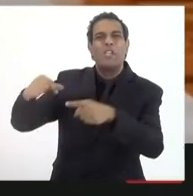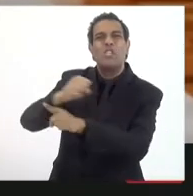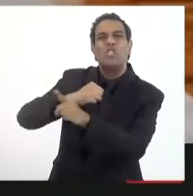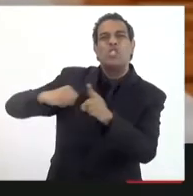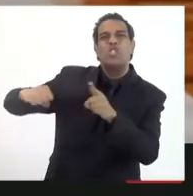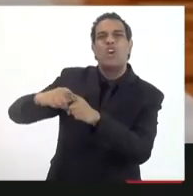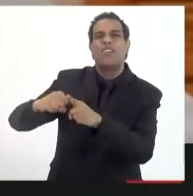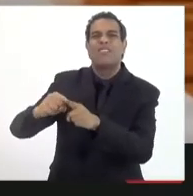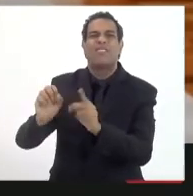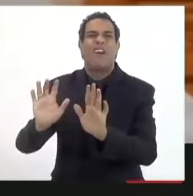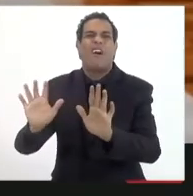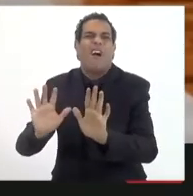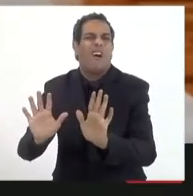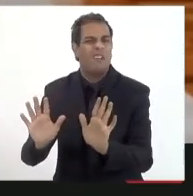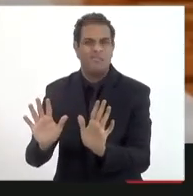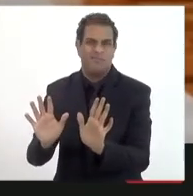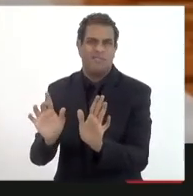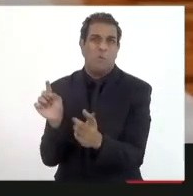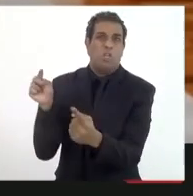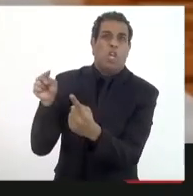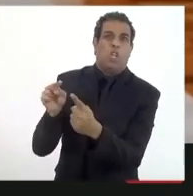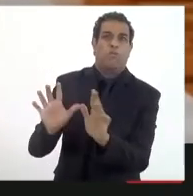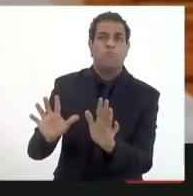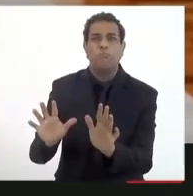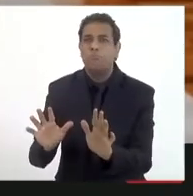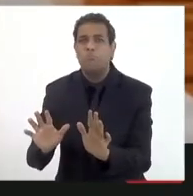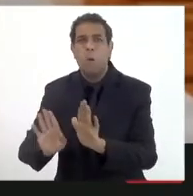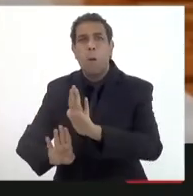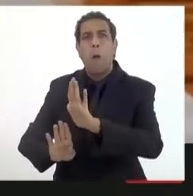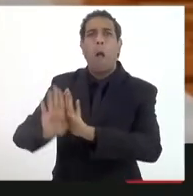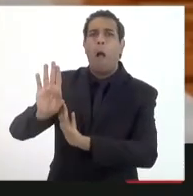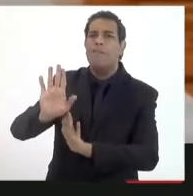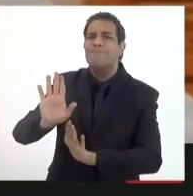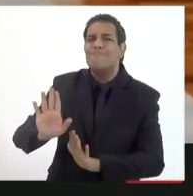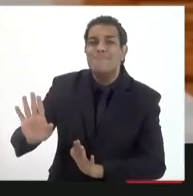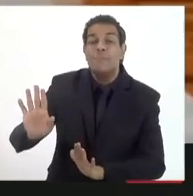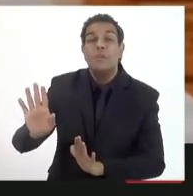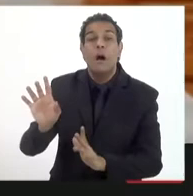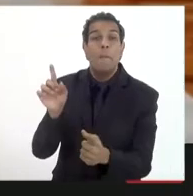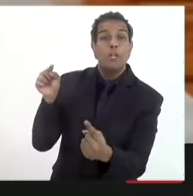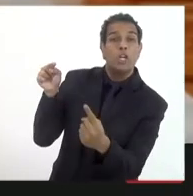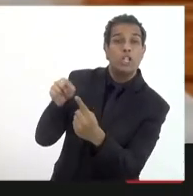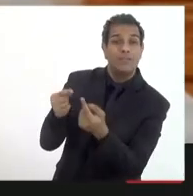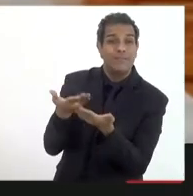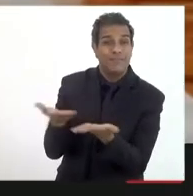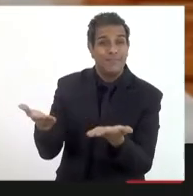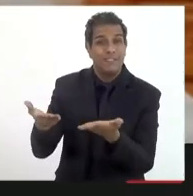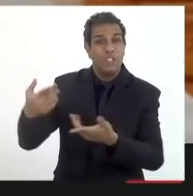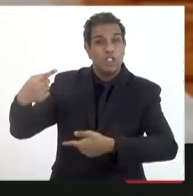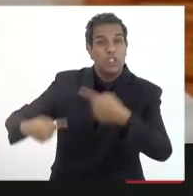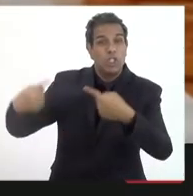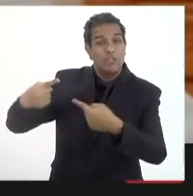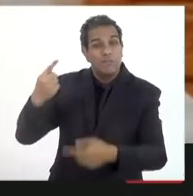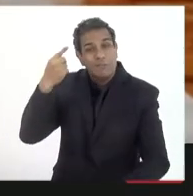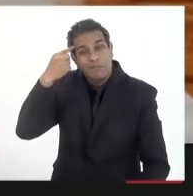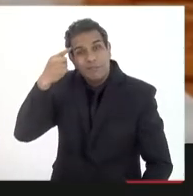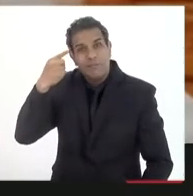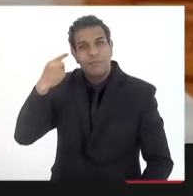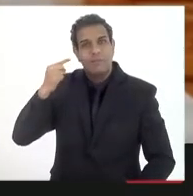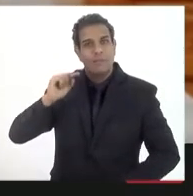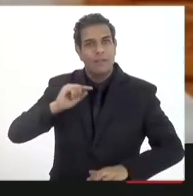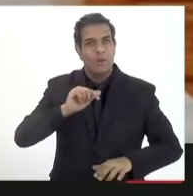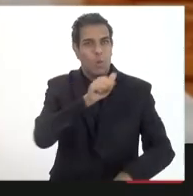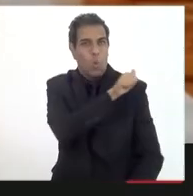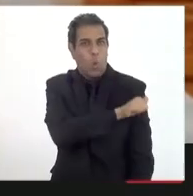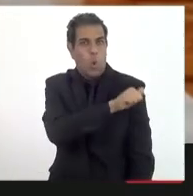ponta como o Supera Rio, por exemplo. A tem que estar em mente que aqui a ideia é que a gente possa tentar desenvolver o